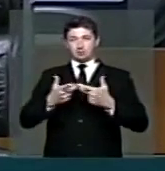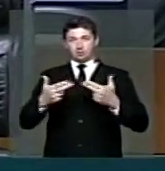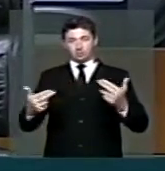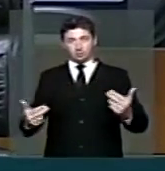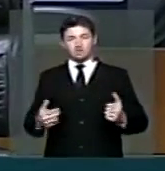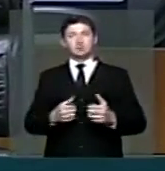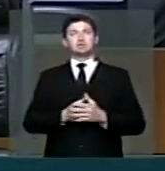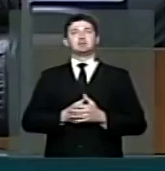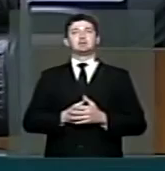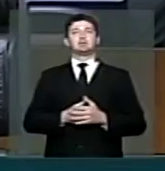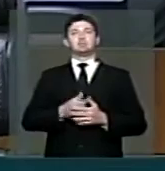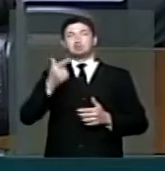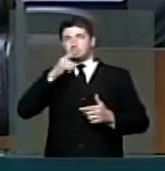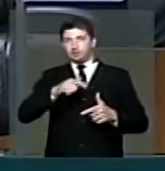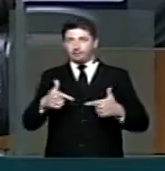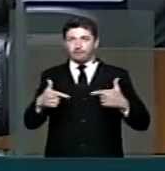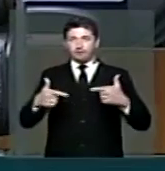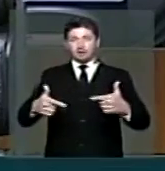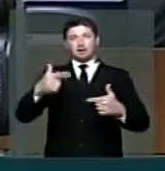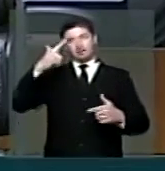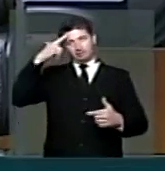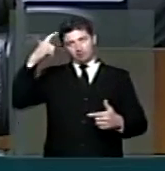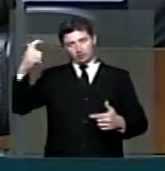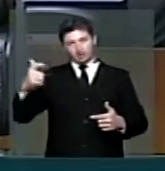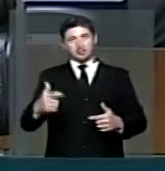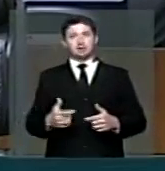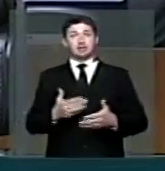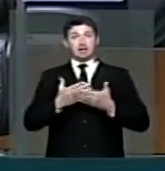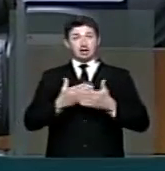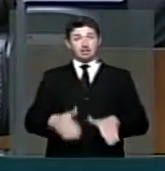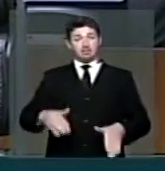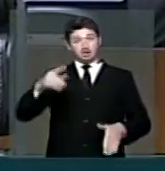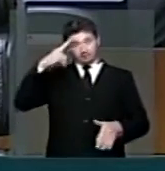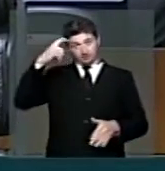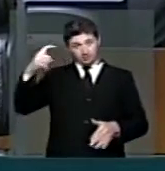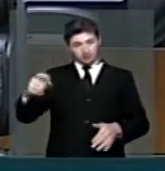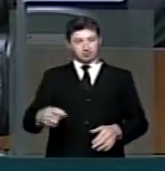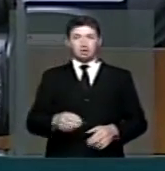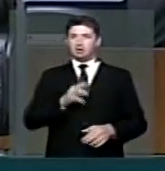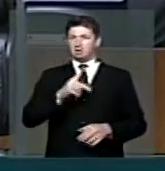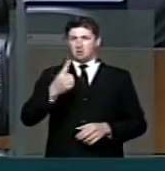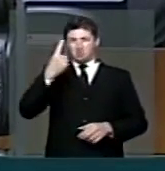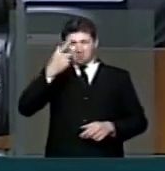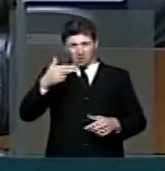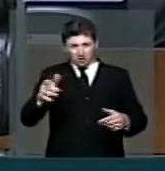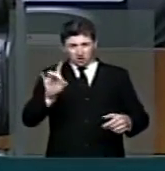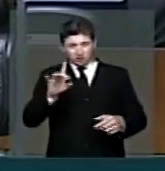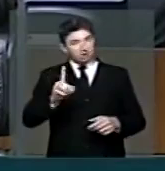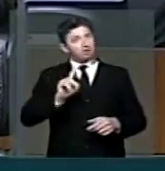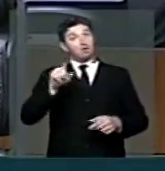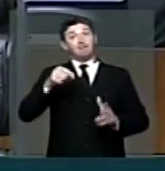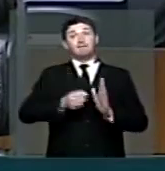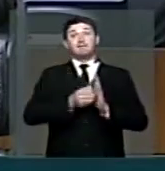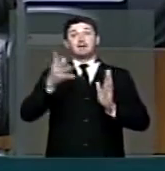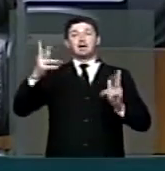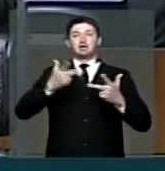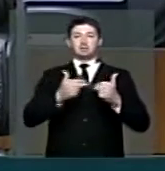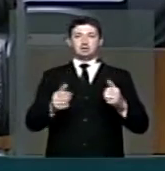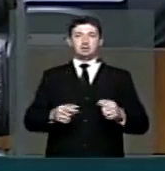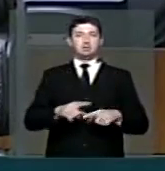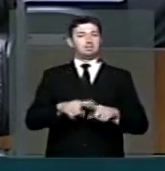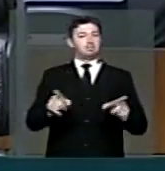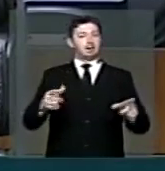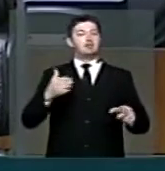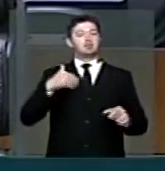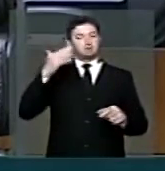para enfrentar a violência, vencer a violência. Não será uma só medida, é um conjunto de medidas. Mas